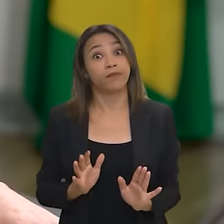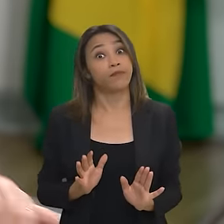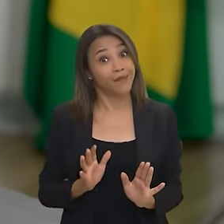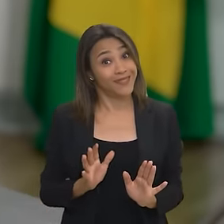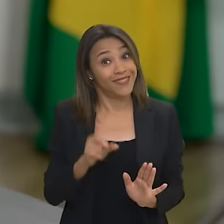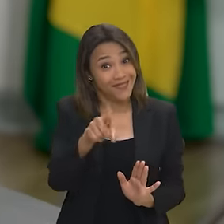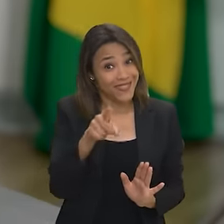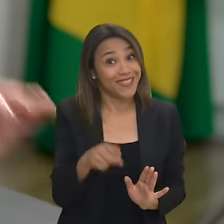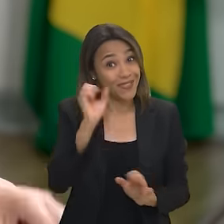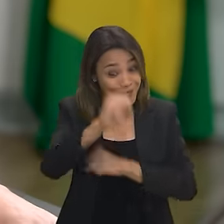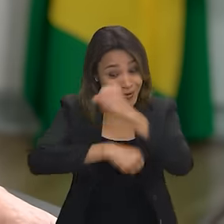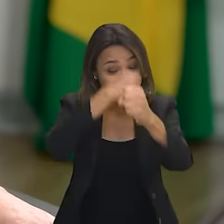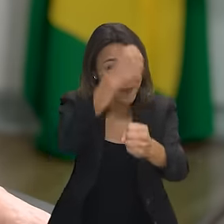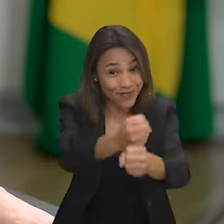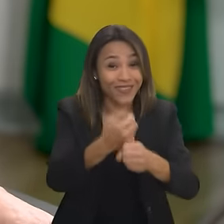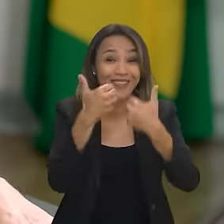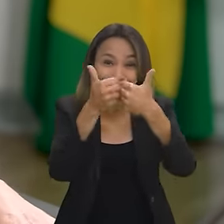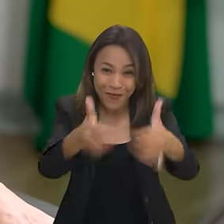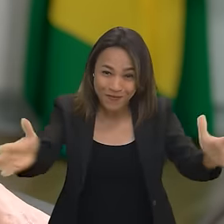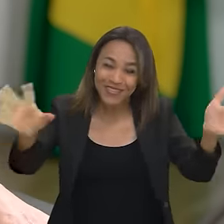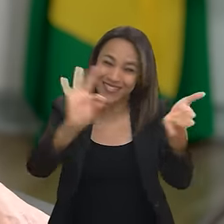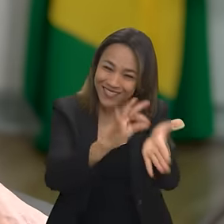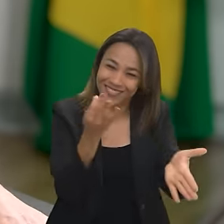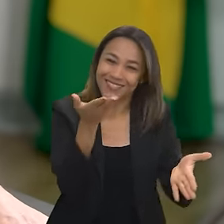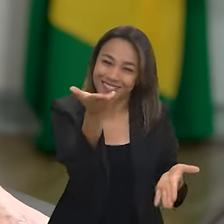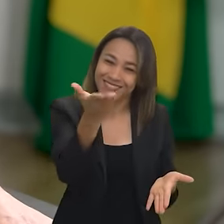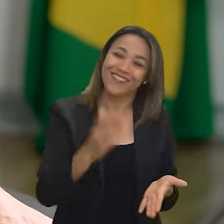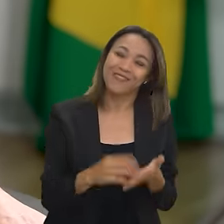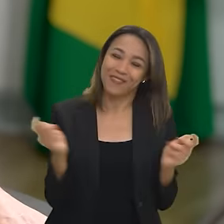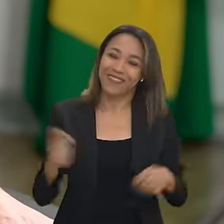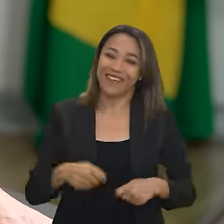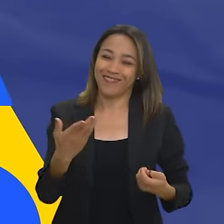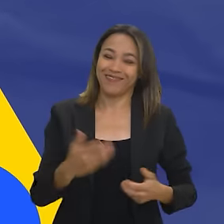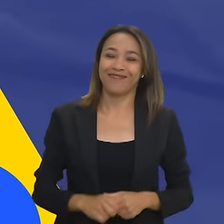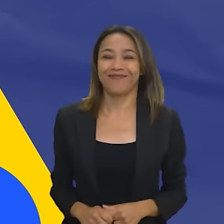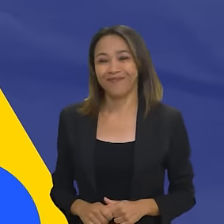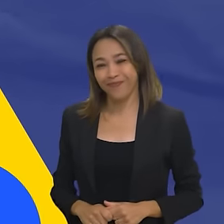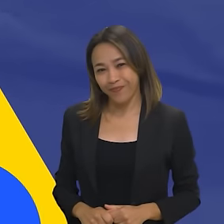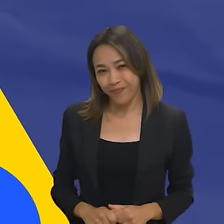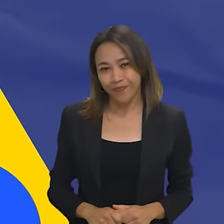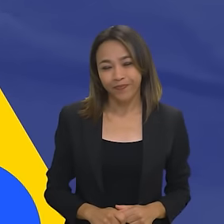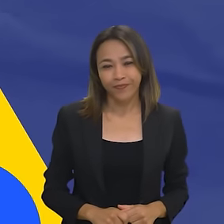Então, vai ser no início do ano que vem que vocês vão poder começar a se inscrever no concurso.